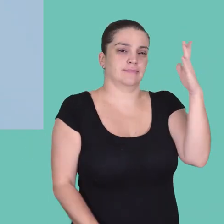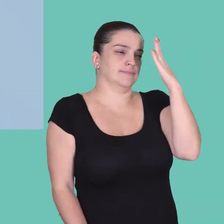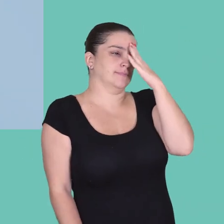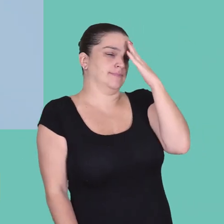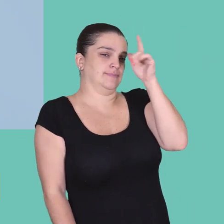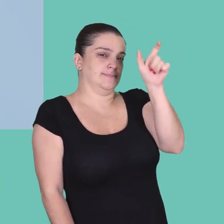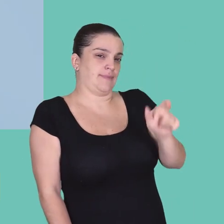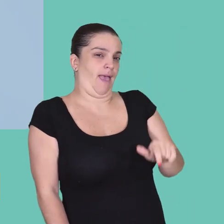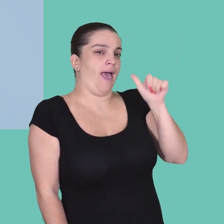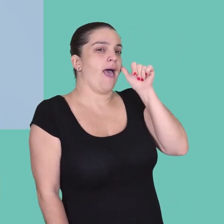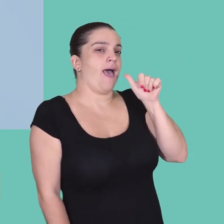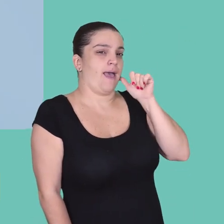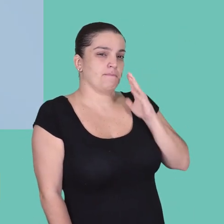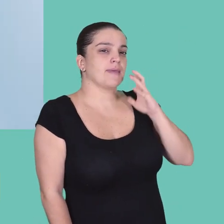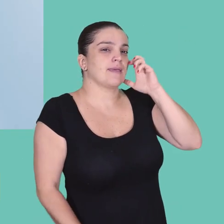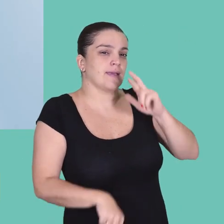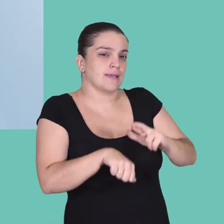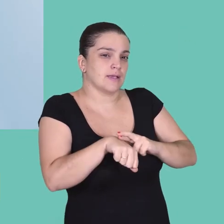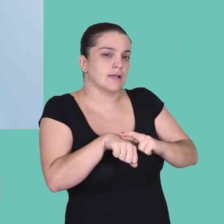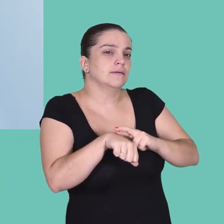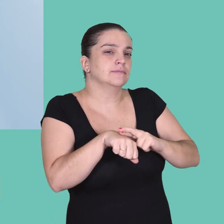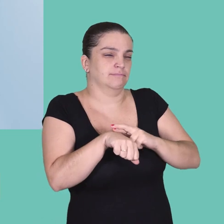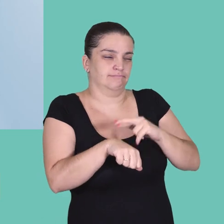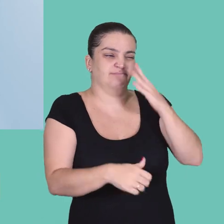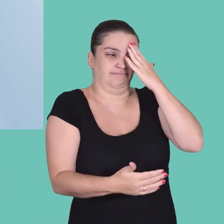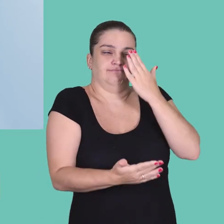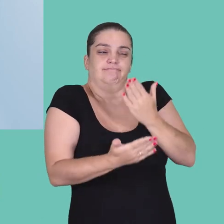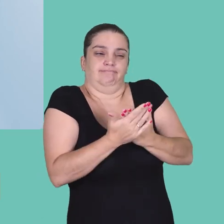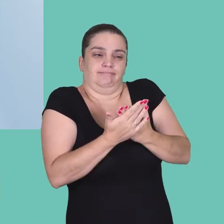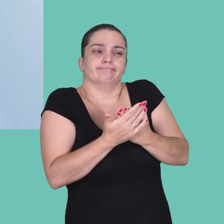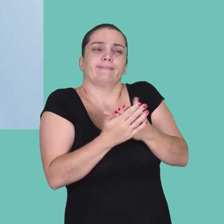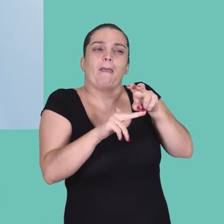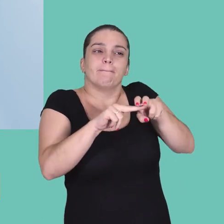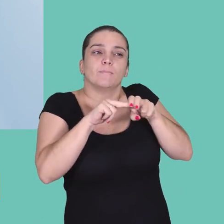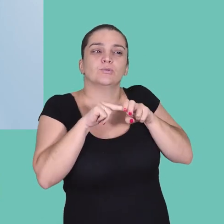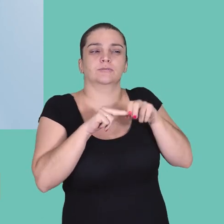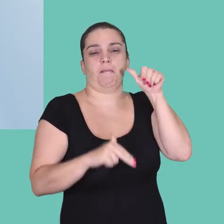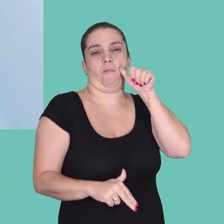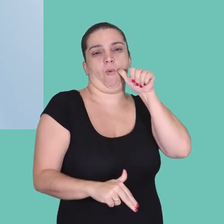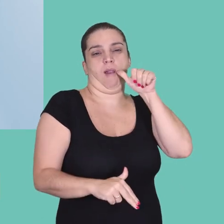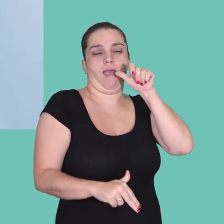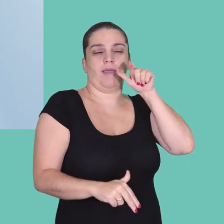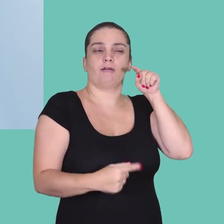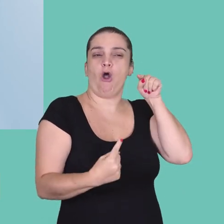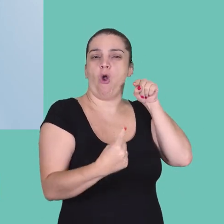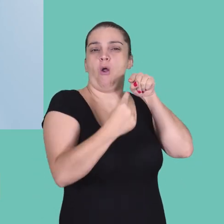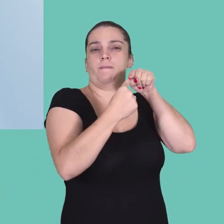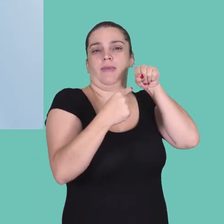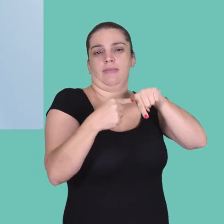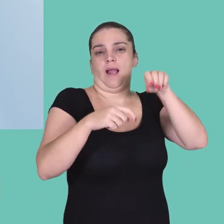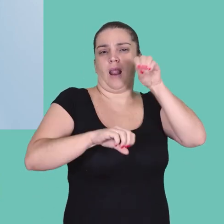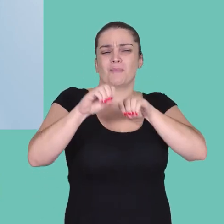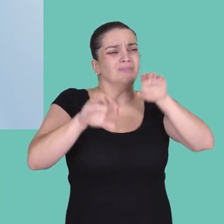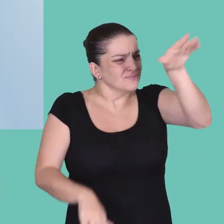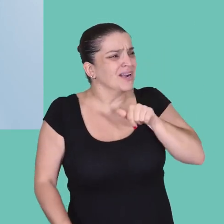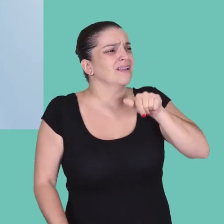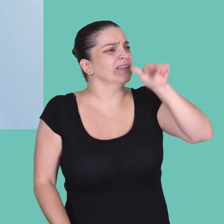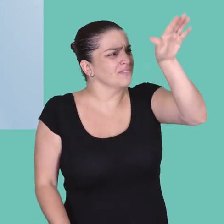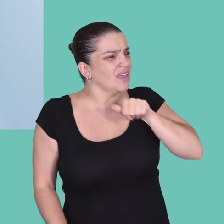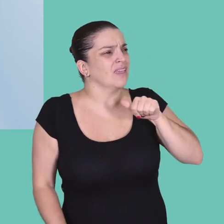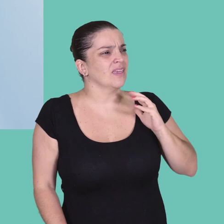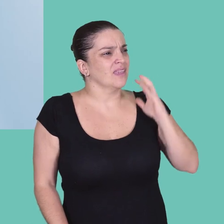Penso que há jogado algum desses robos de chicas para arreglar o laboratório.